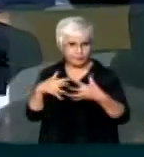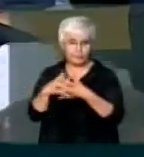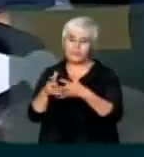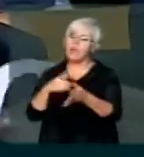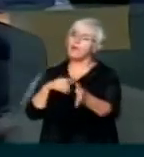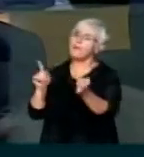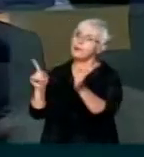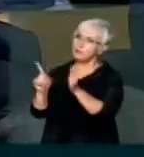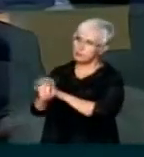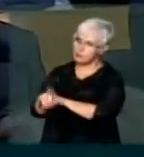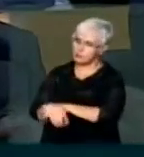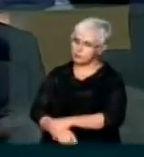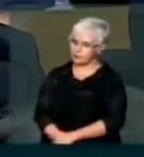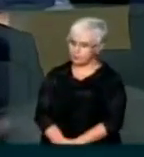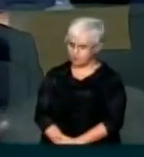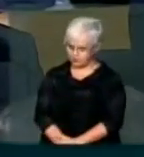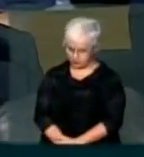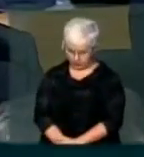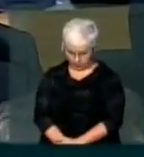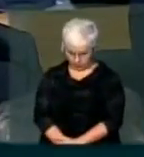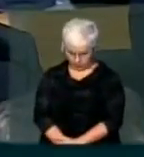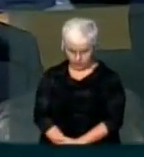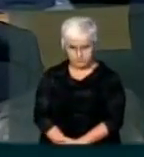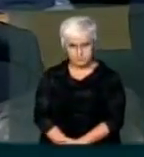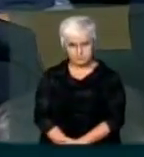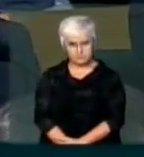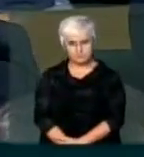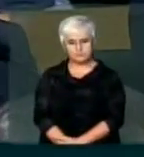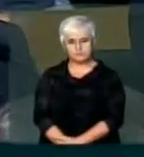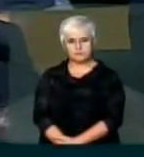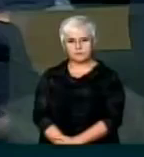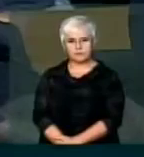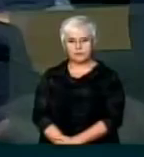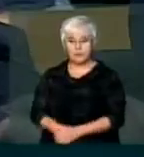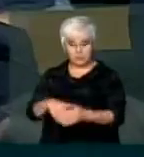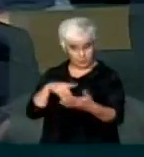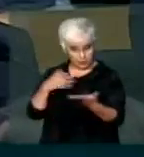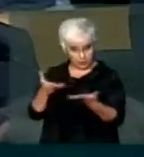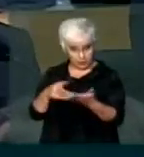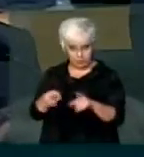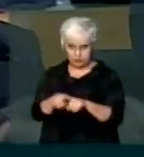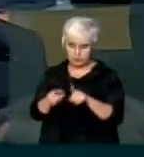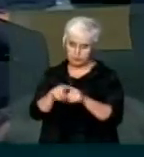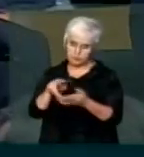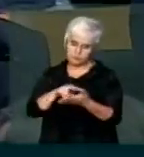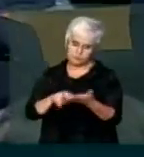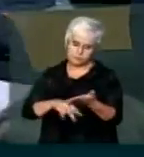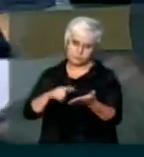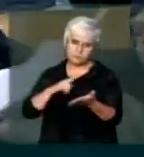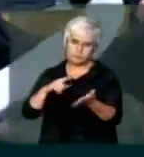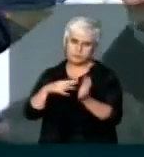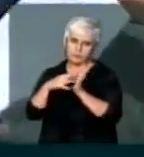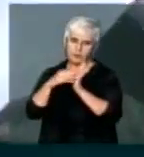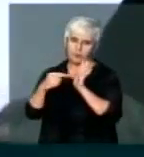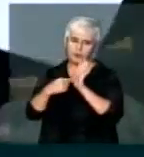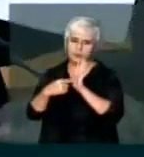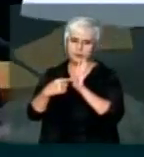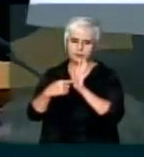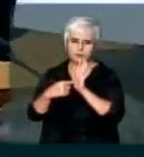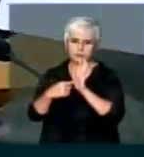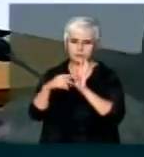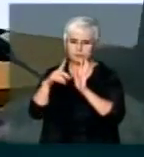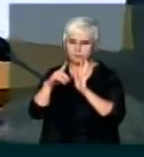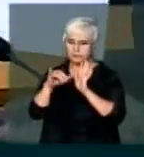Aí pergunto a vossa senhora o seguinte, quer dizer, aliás, eu tenho, inclusive, aqui, tenho, inclusive, aqui a cópia do diário,